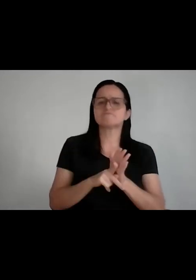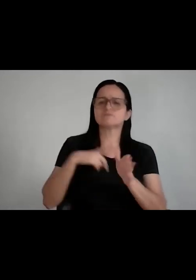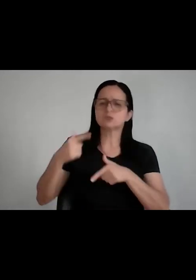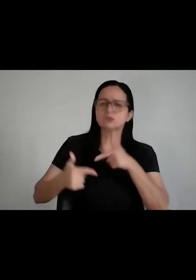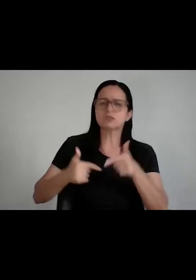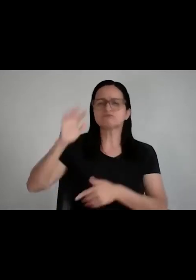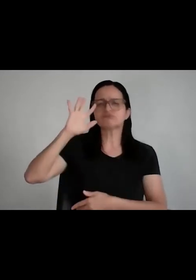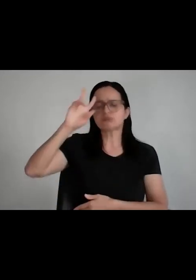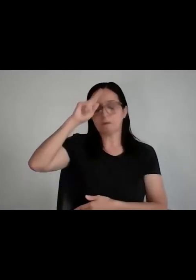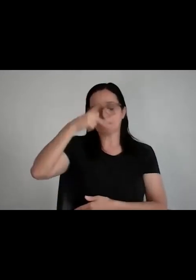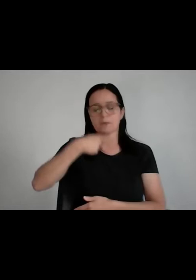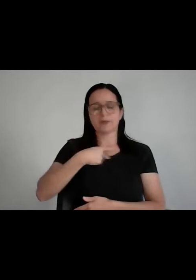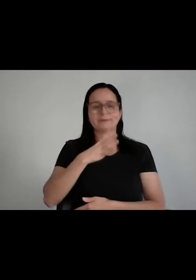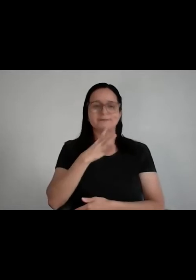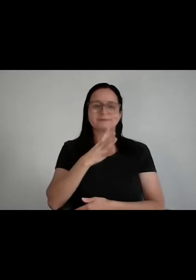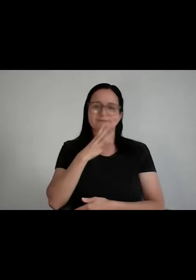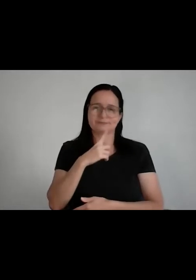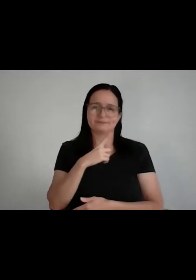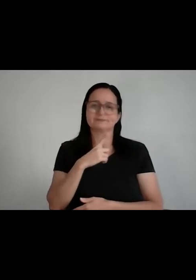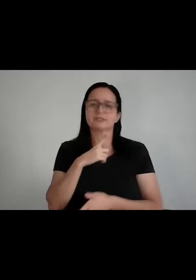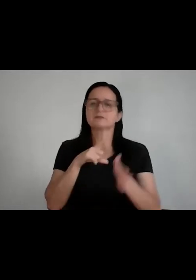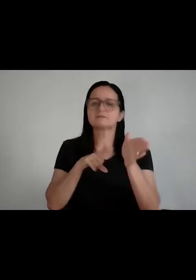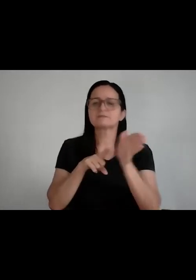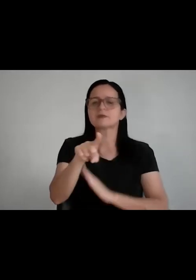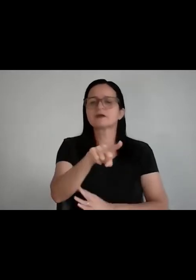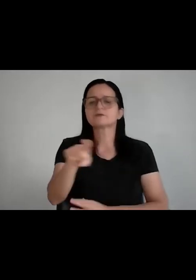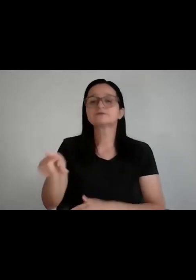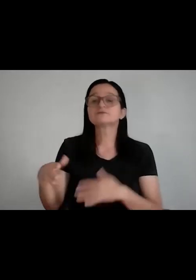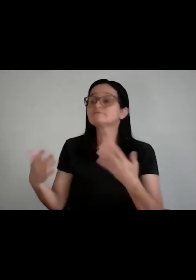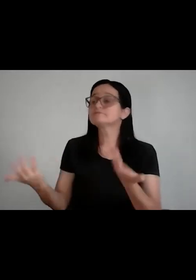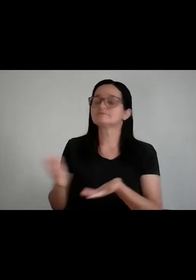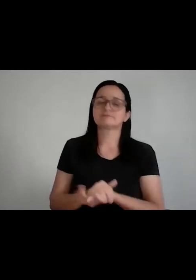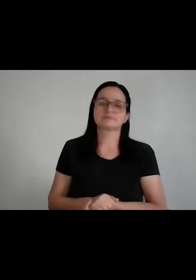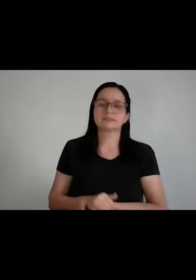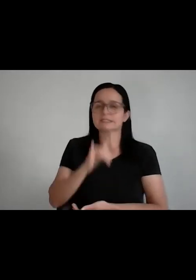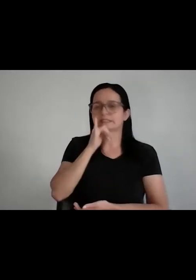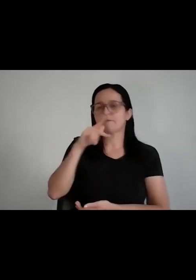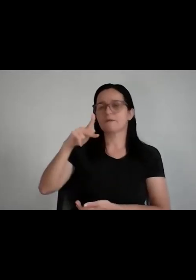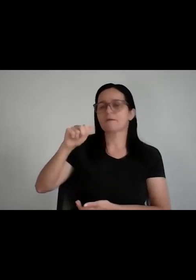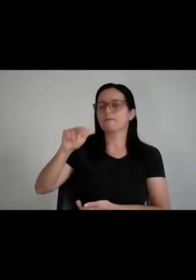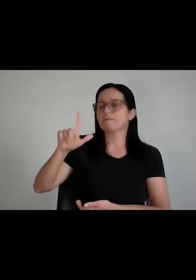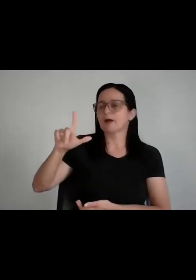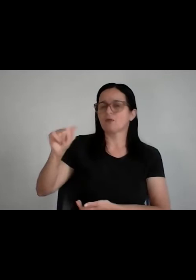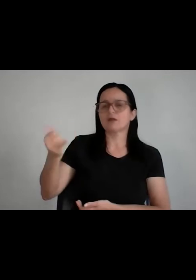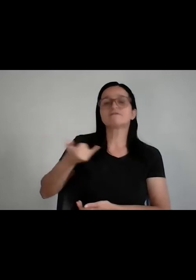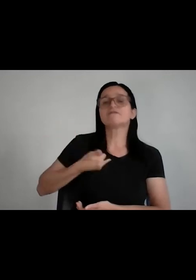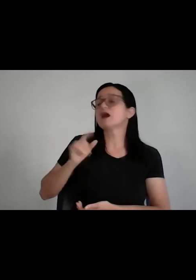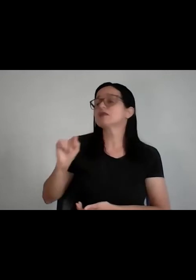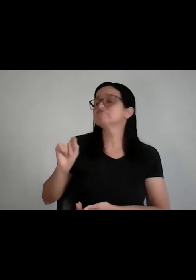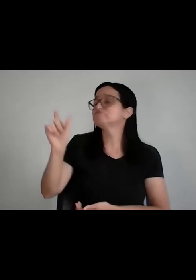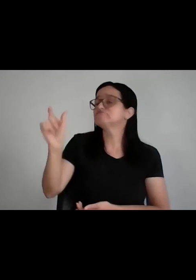autoconhecimento. Aí eu chego para você, então, fulana, ô Paula, me fala um pouquinho aí sobre você,